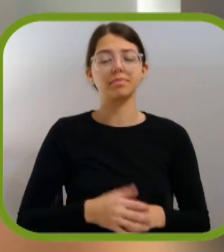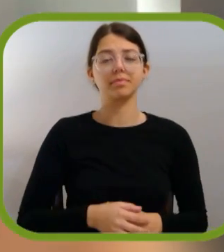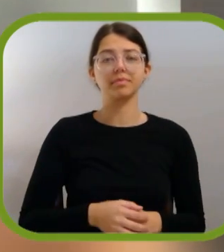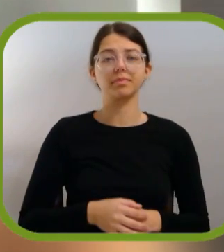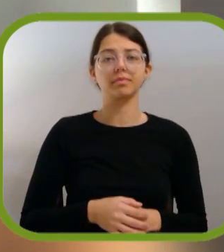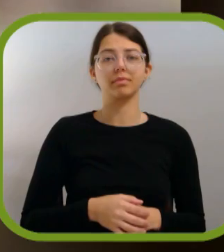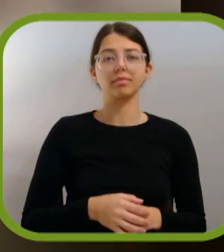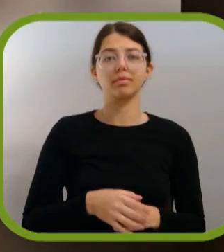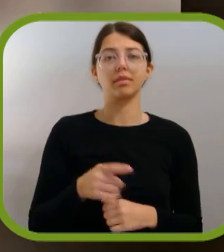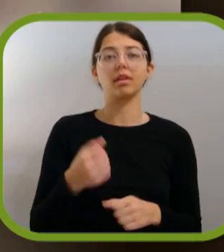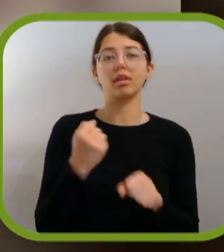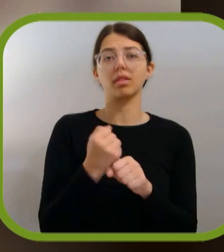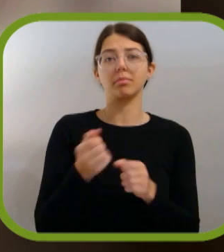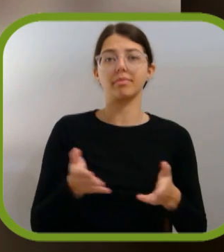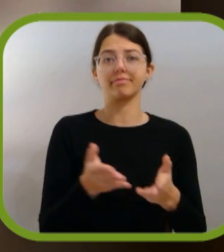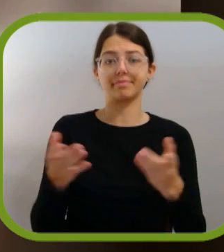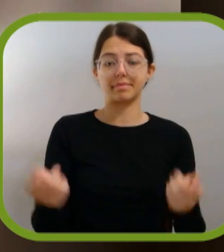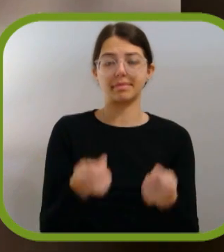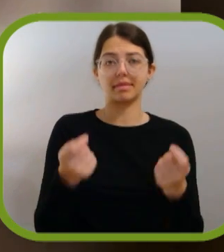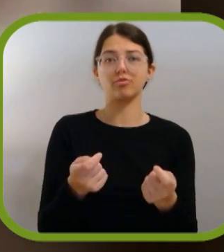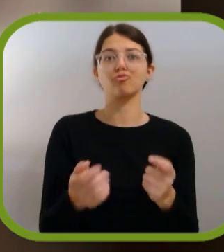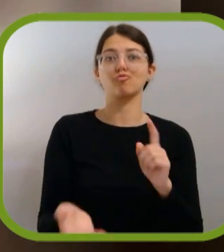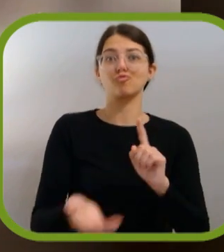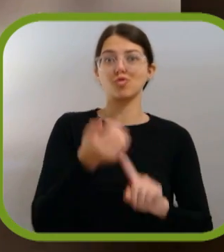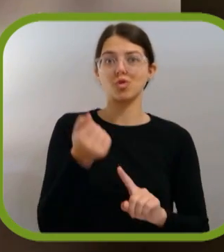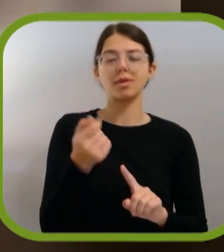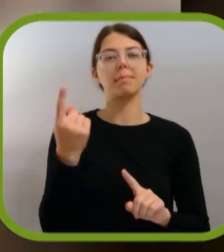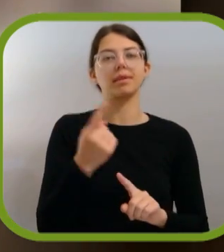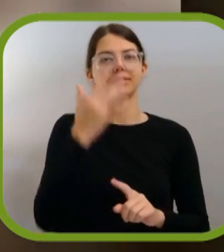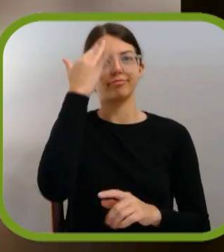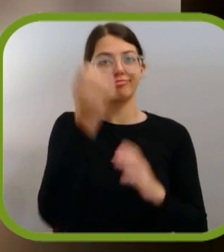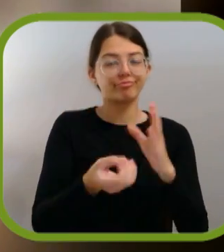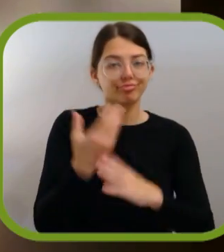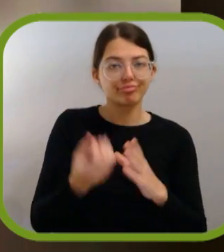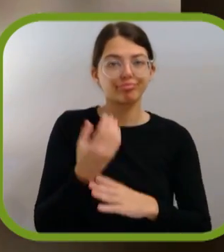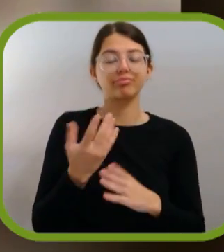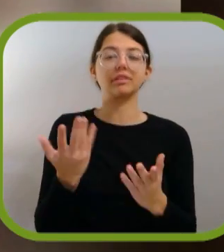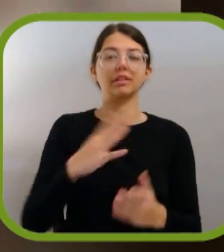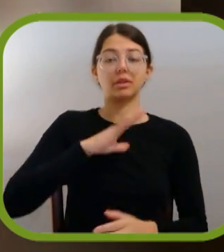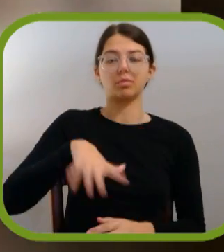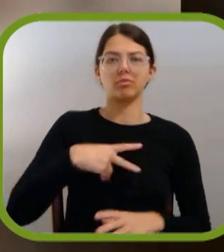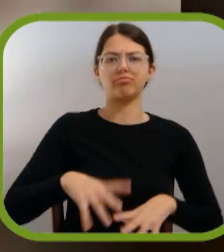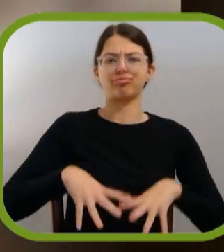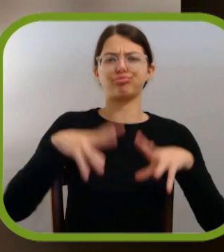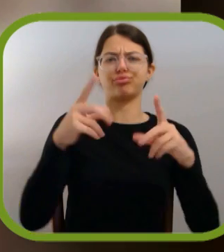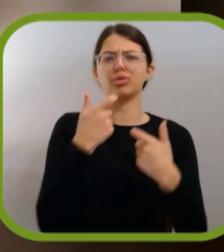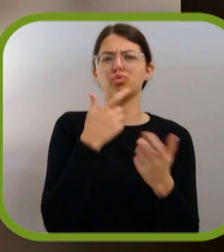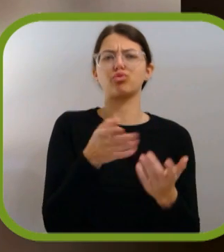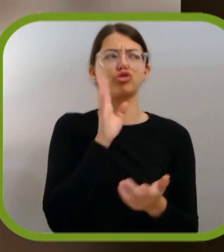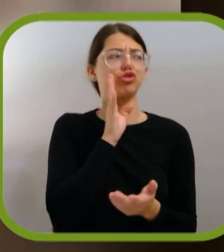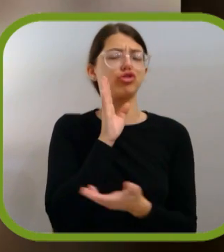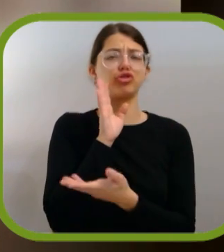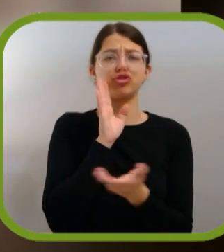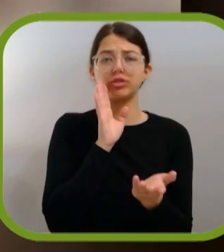temos. Para um trabalho de mar tem de ser bem sucedido, é necessário criatividade, e num mundo tão evoluído,